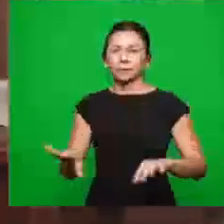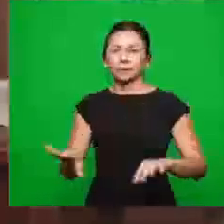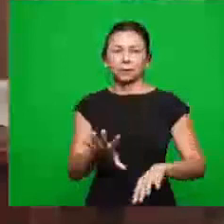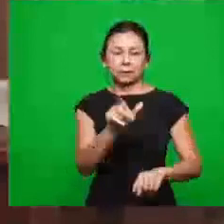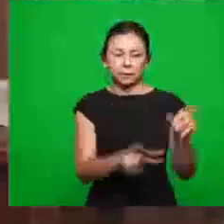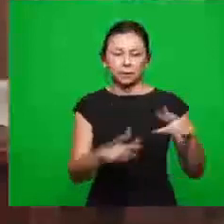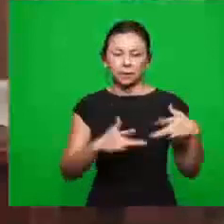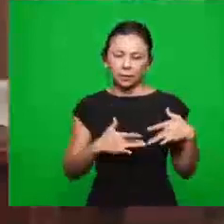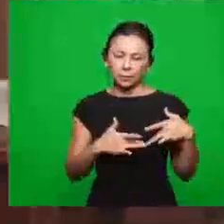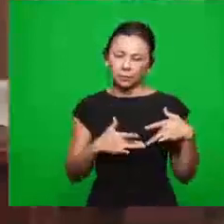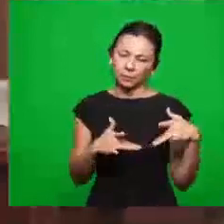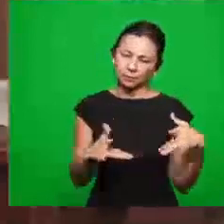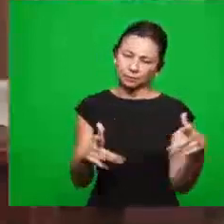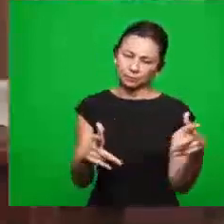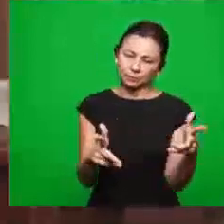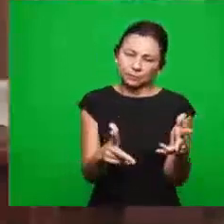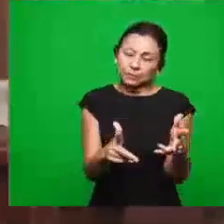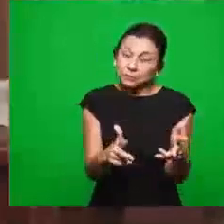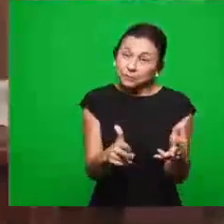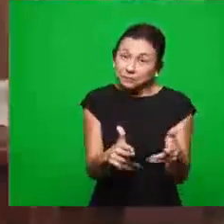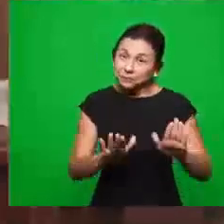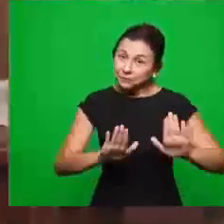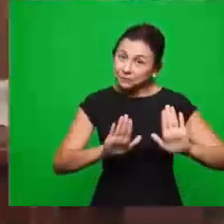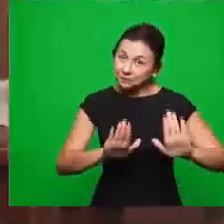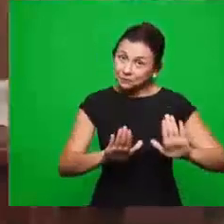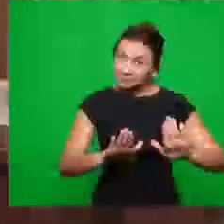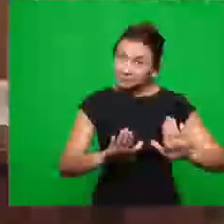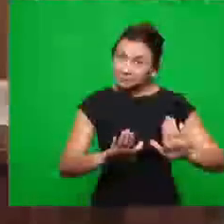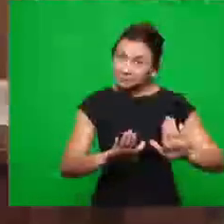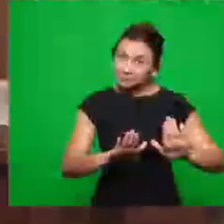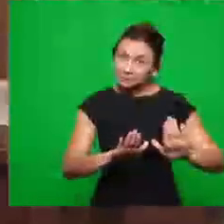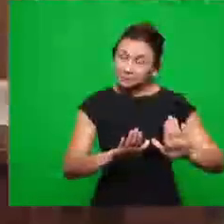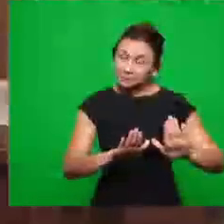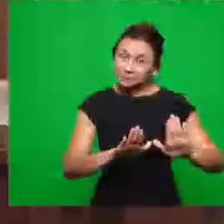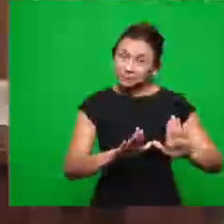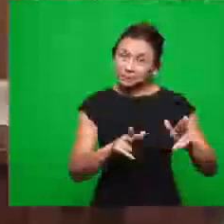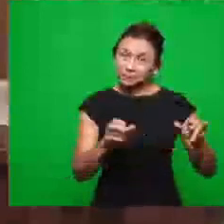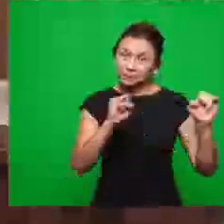pessoas da mesma forma, mas o que Jezabel está ditando, não.